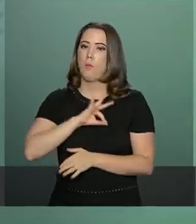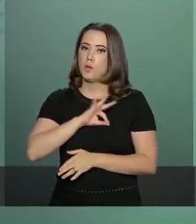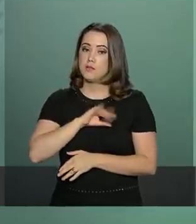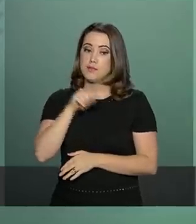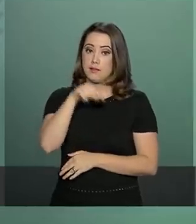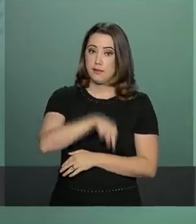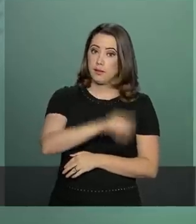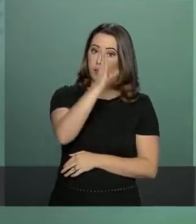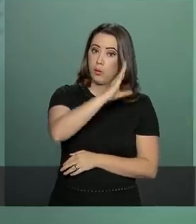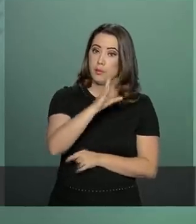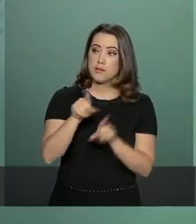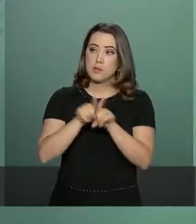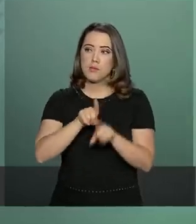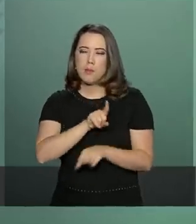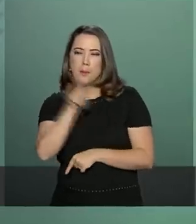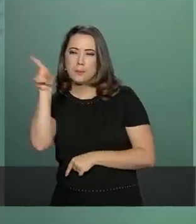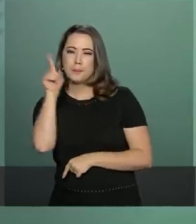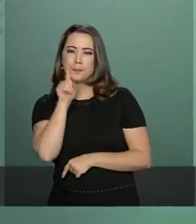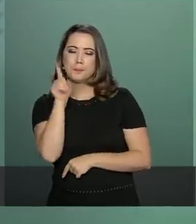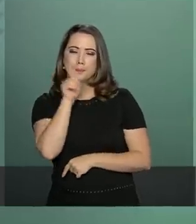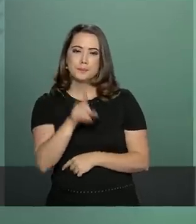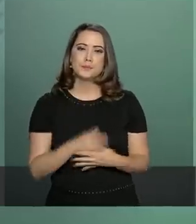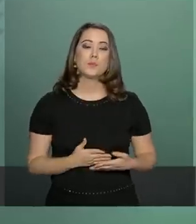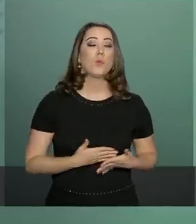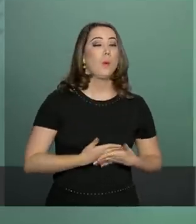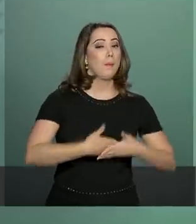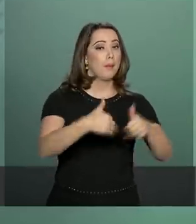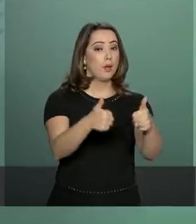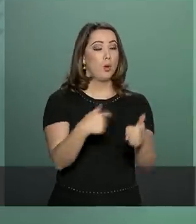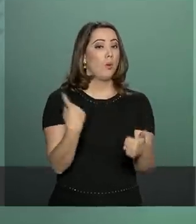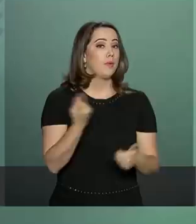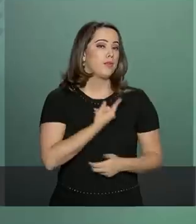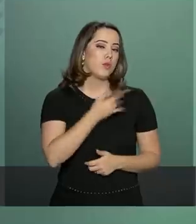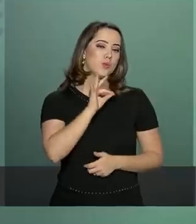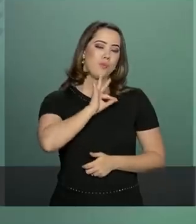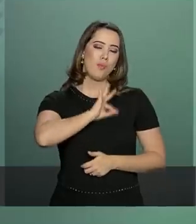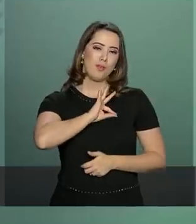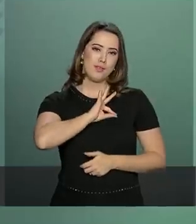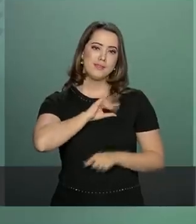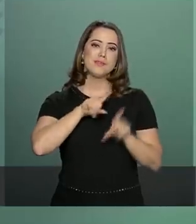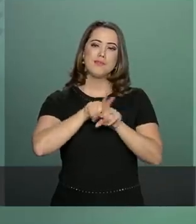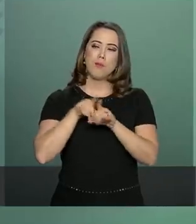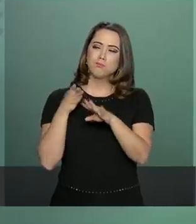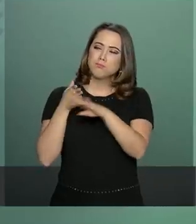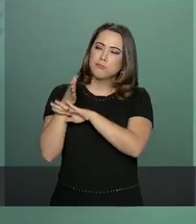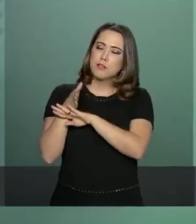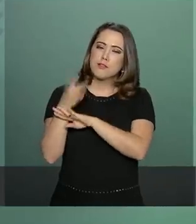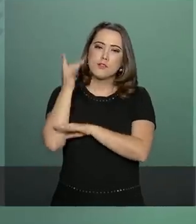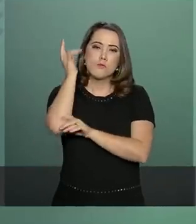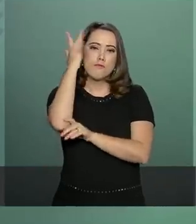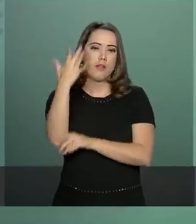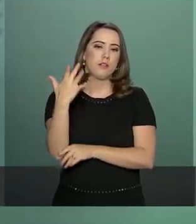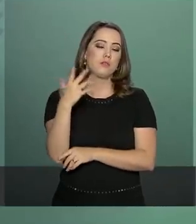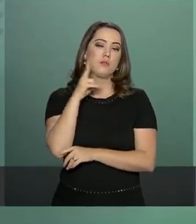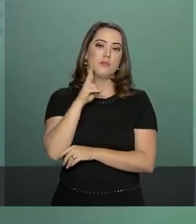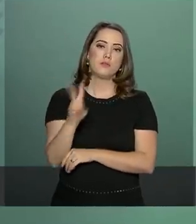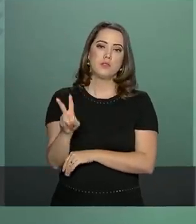preparo dos nossos policiais e um acesso facilitado às informações